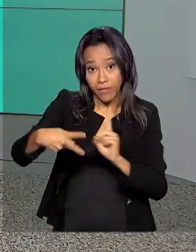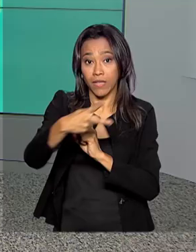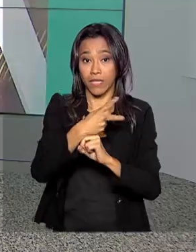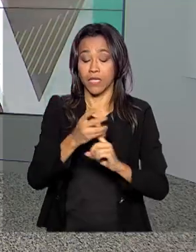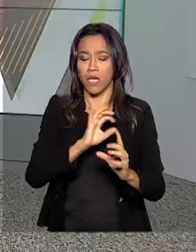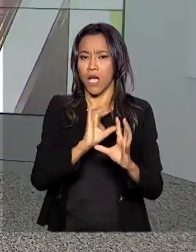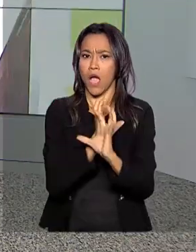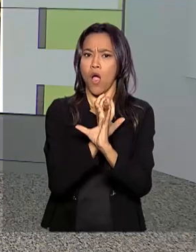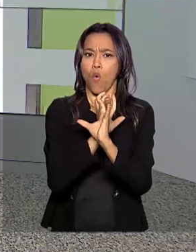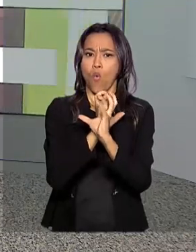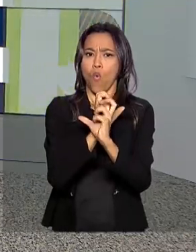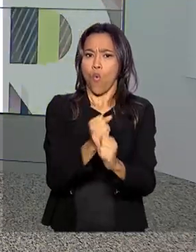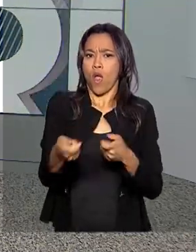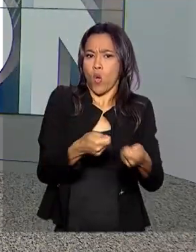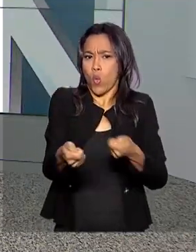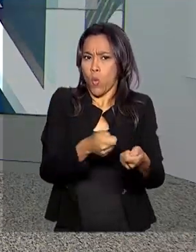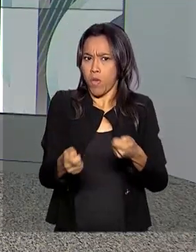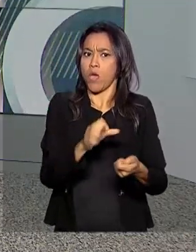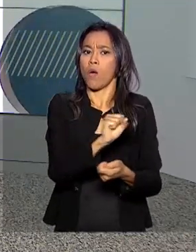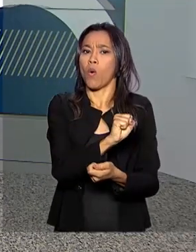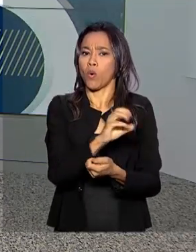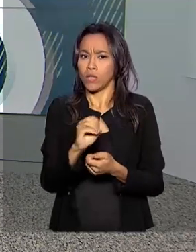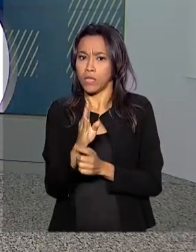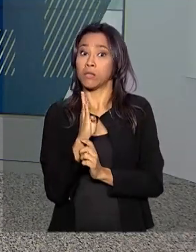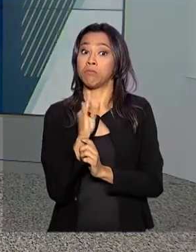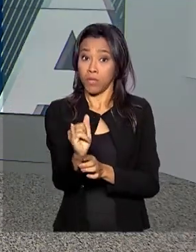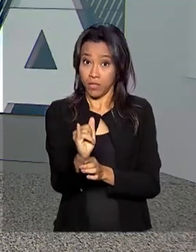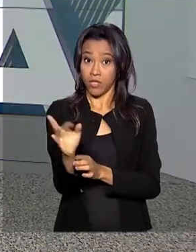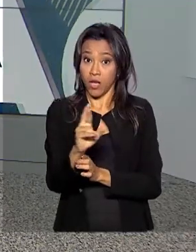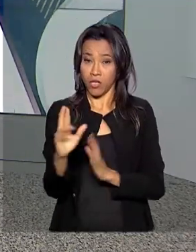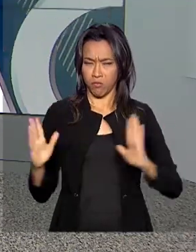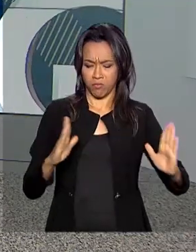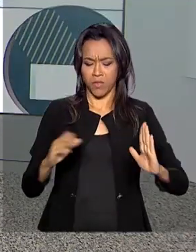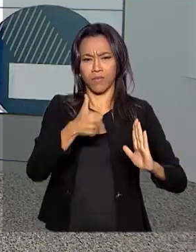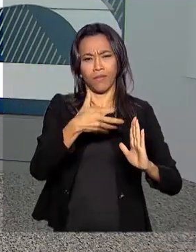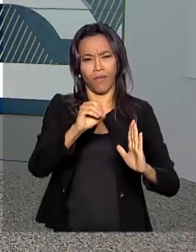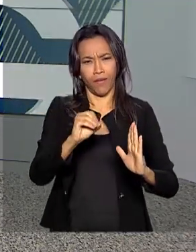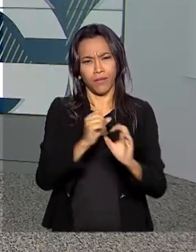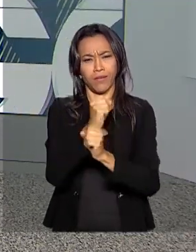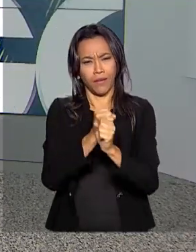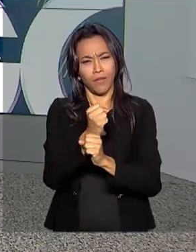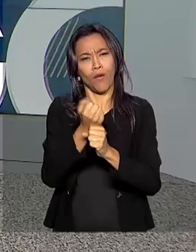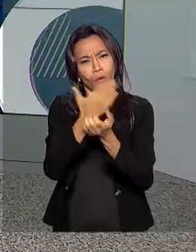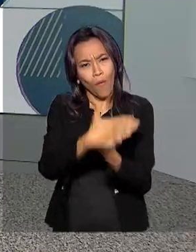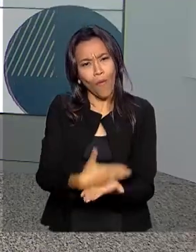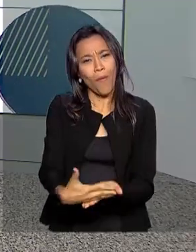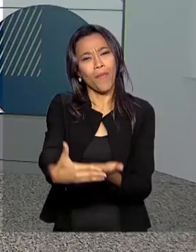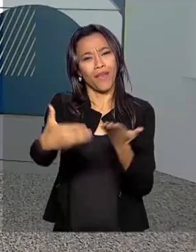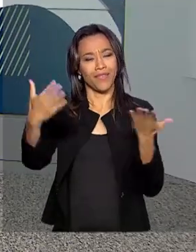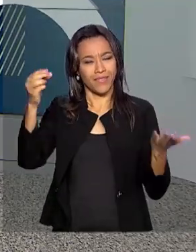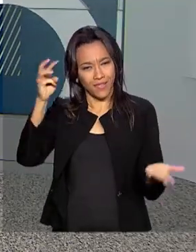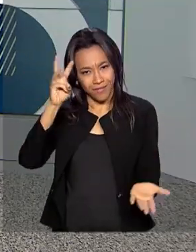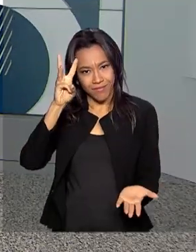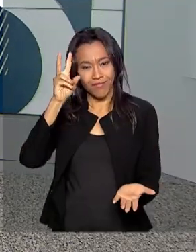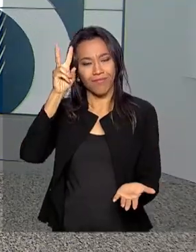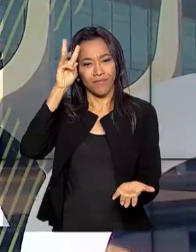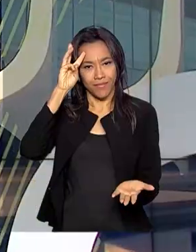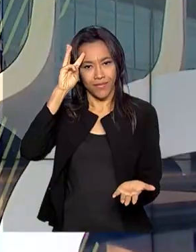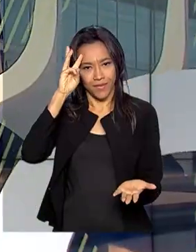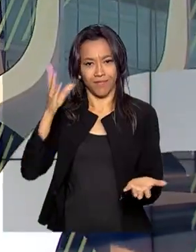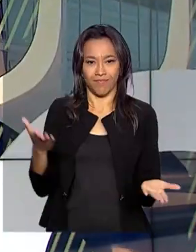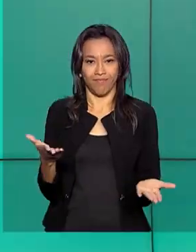é de cerca de R 800 bilhões em dez anos. A nova Previdência entra em vigor a partir desta terça-feira.